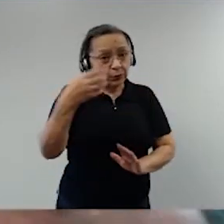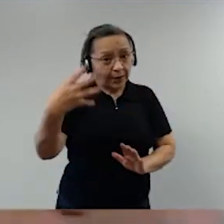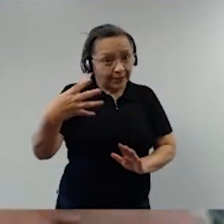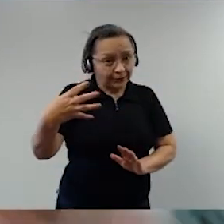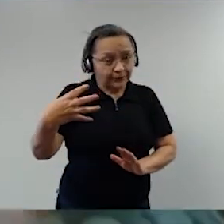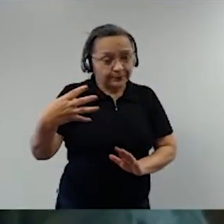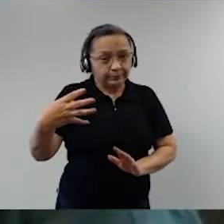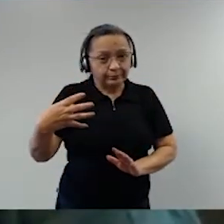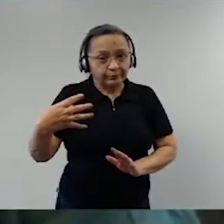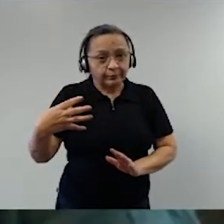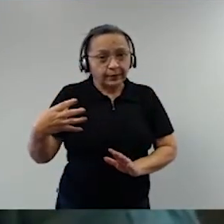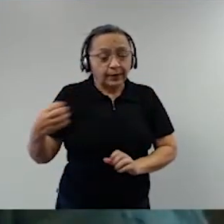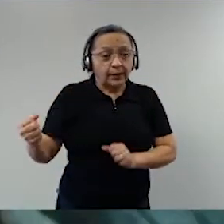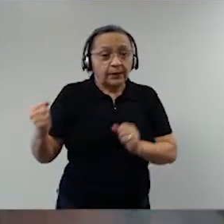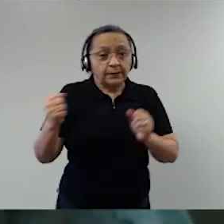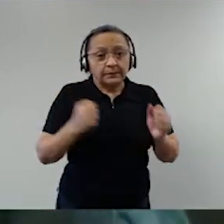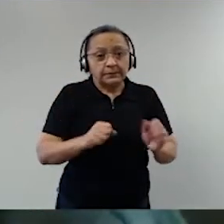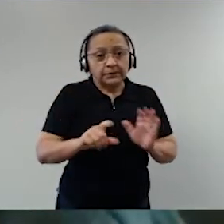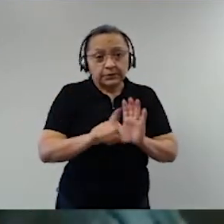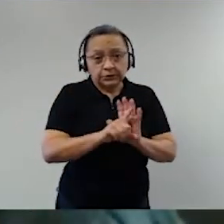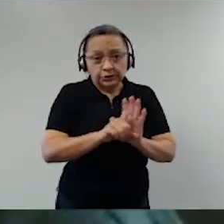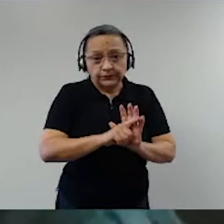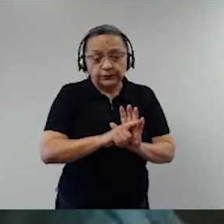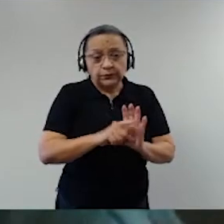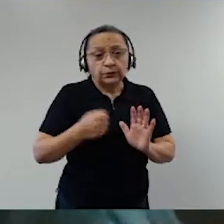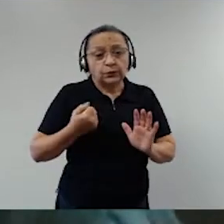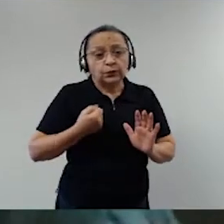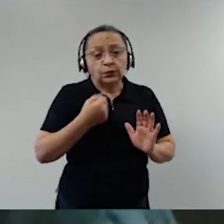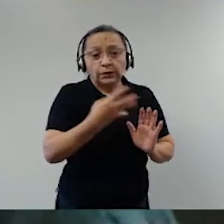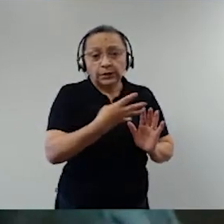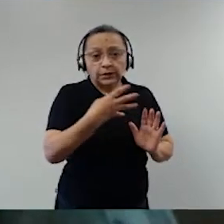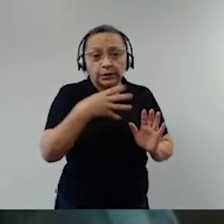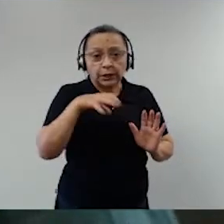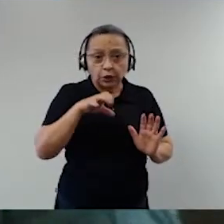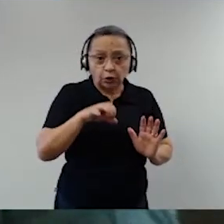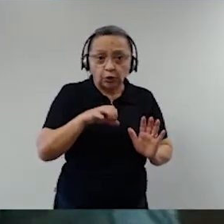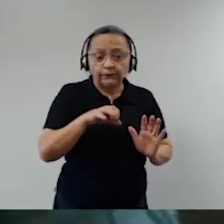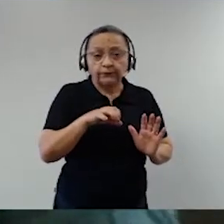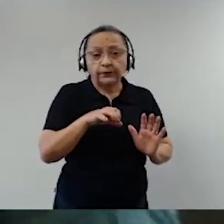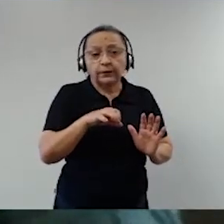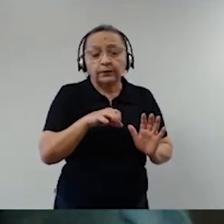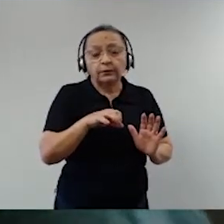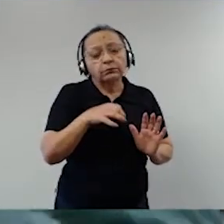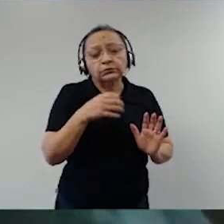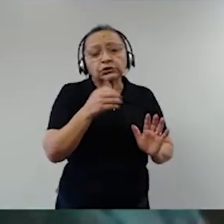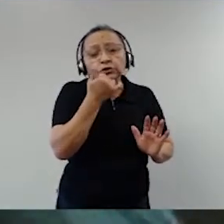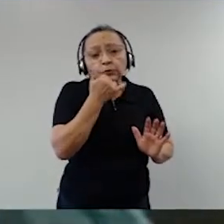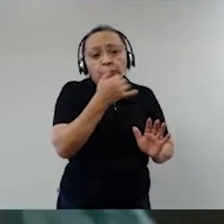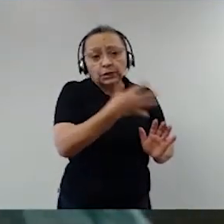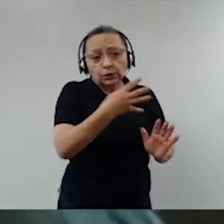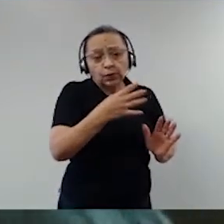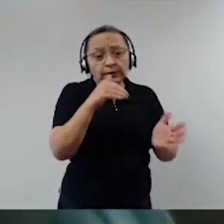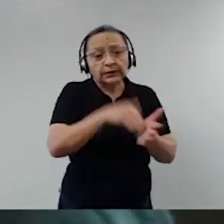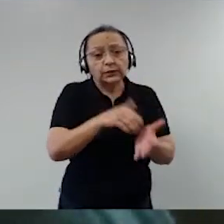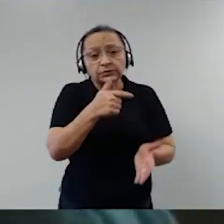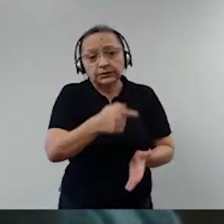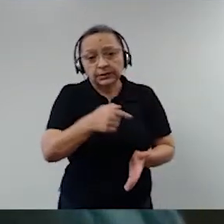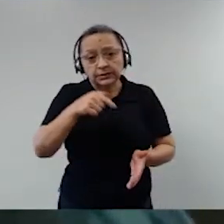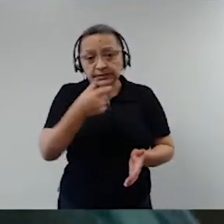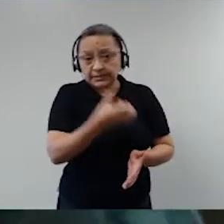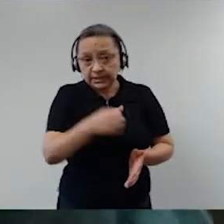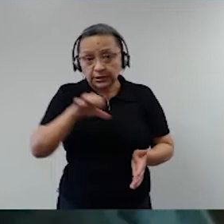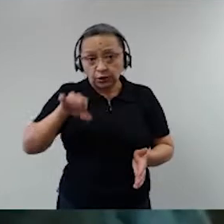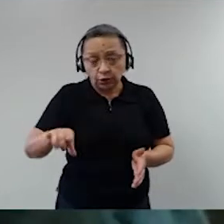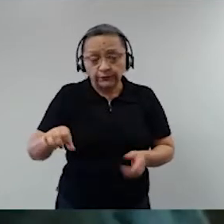Poder legislativo do 44 ao 69, 70 a 75 é